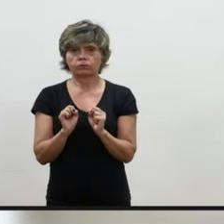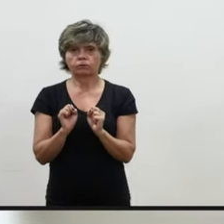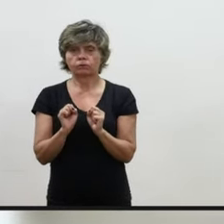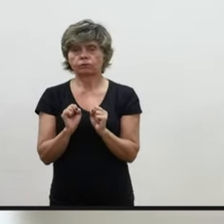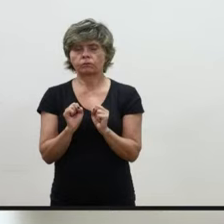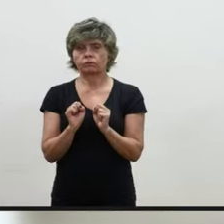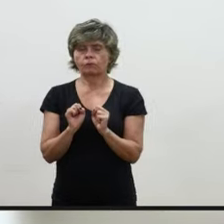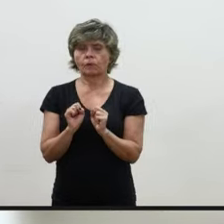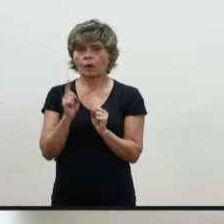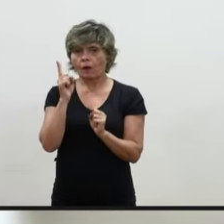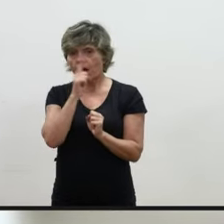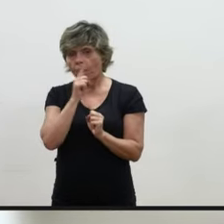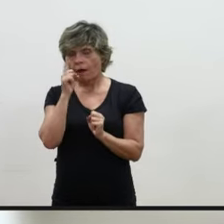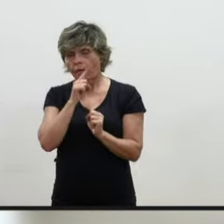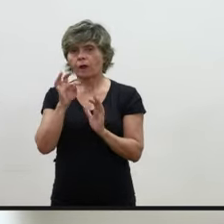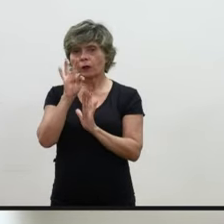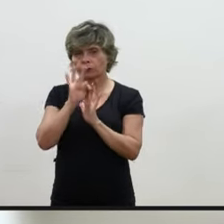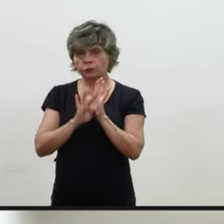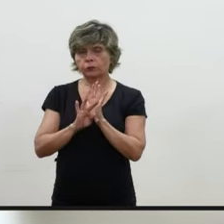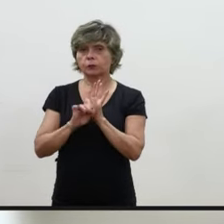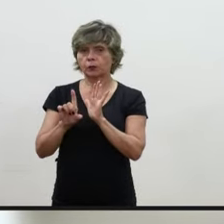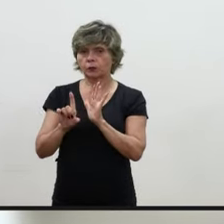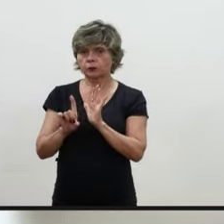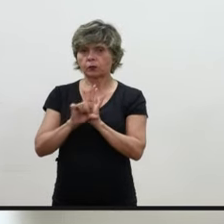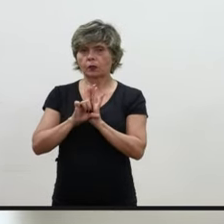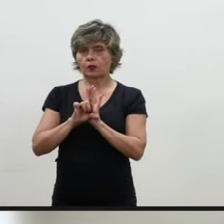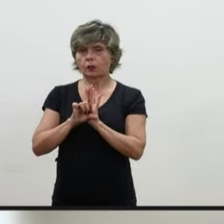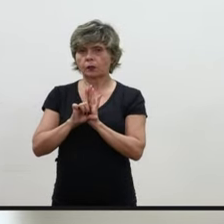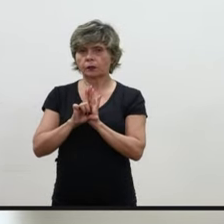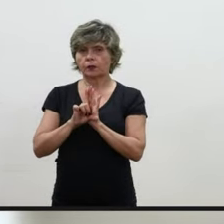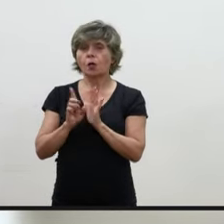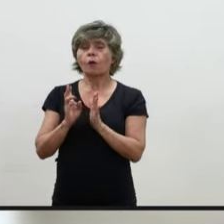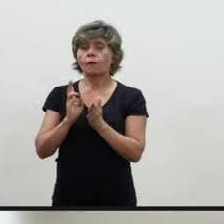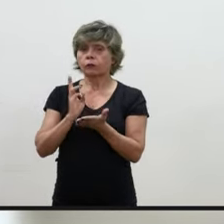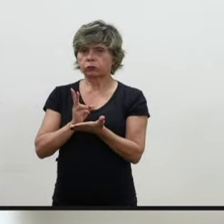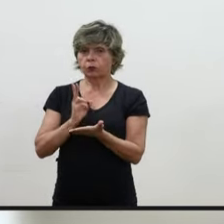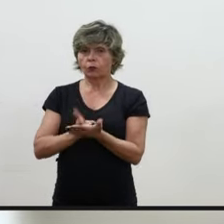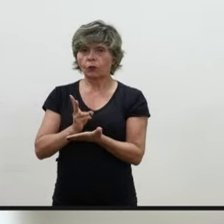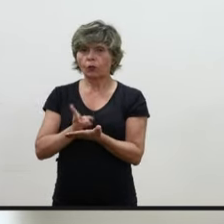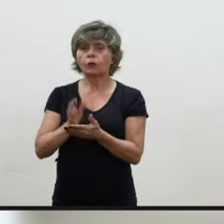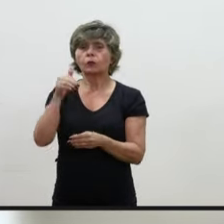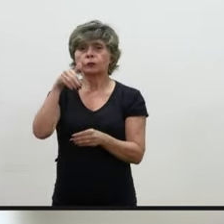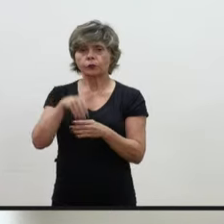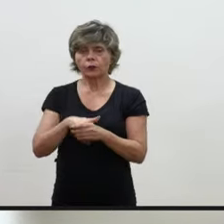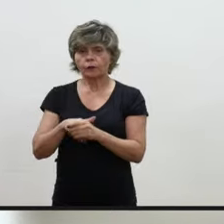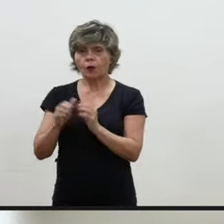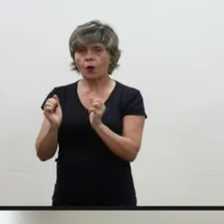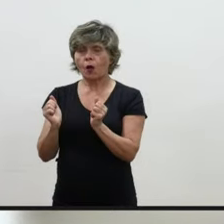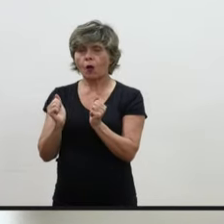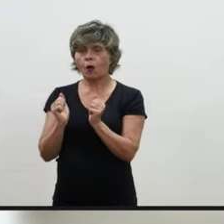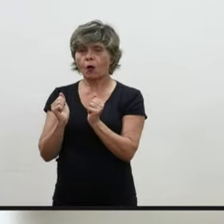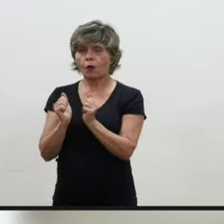falha aí na elaboração da lei. Então, mas eu botei o voto nesses termos aí, acompanhando a letra.